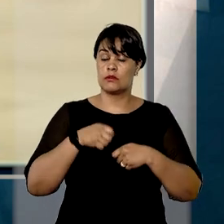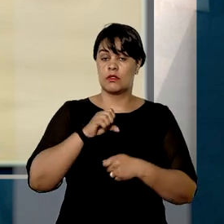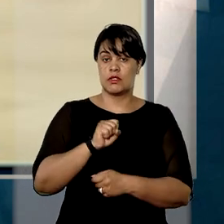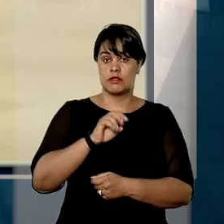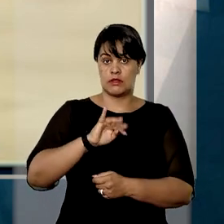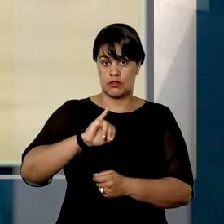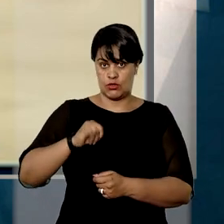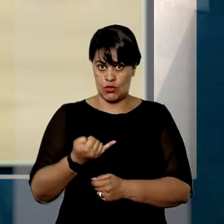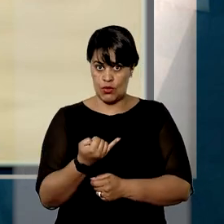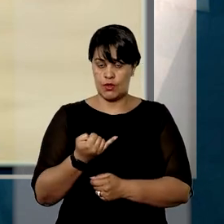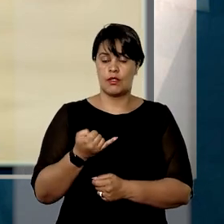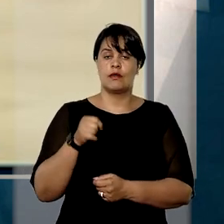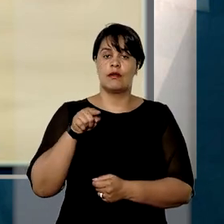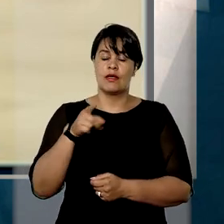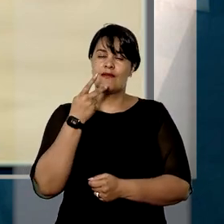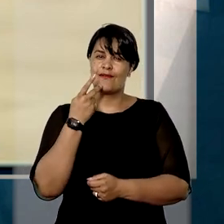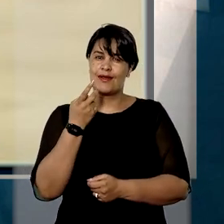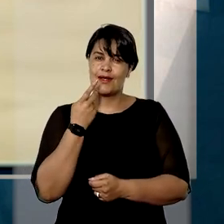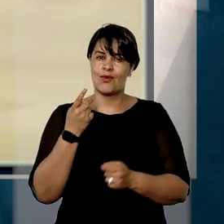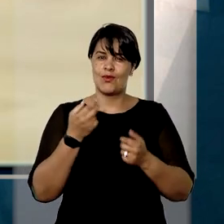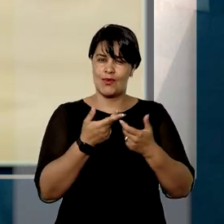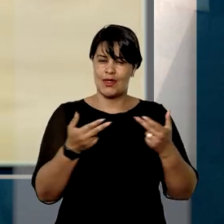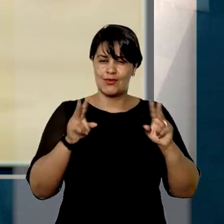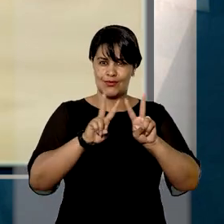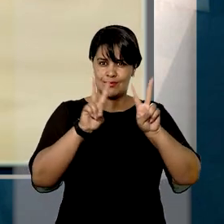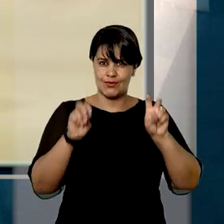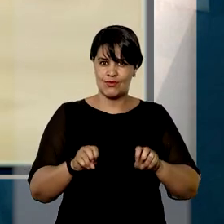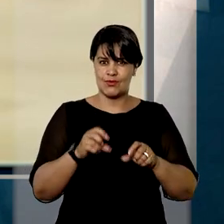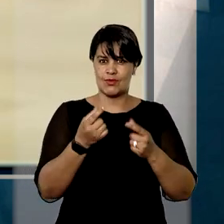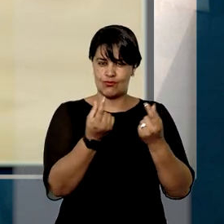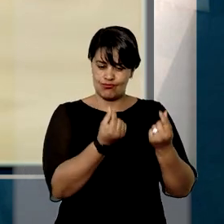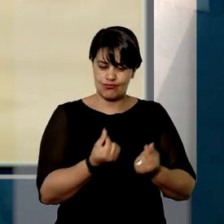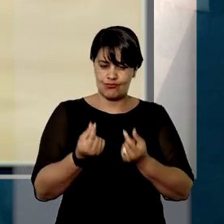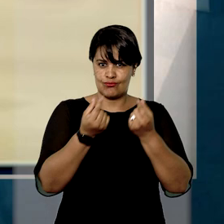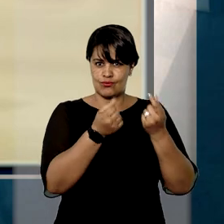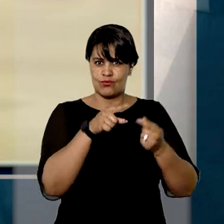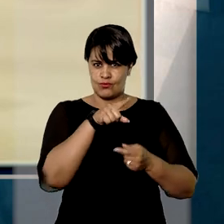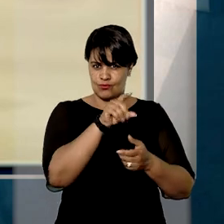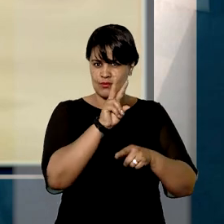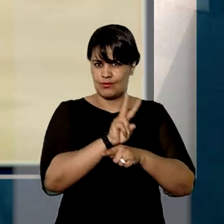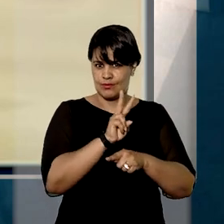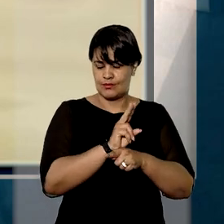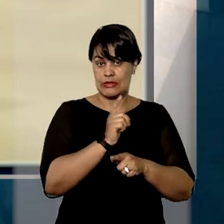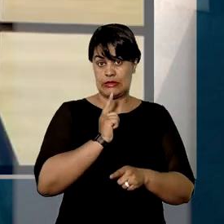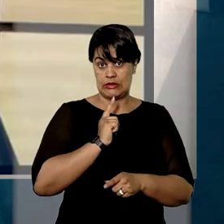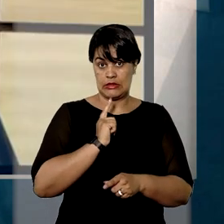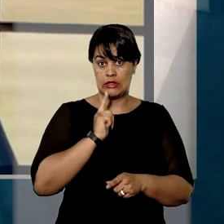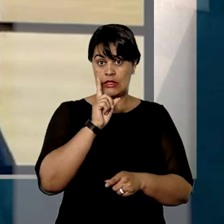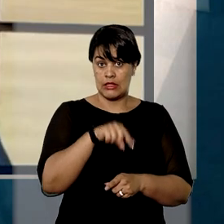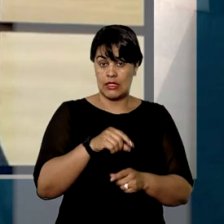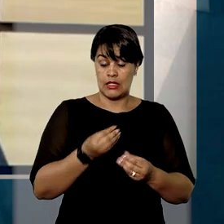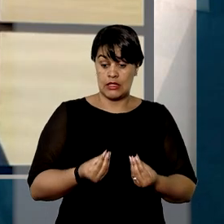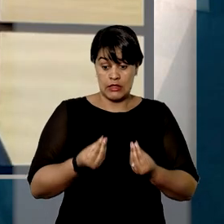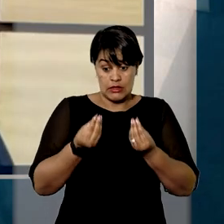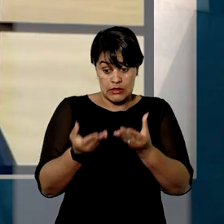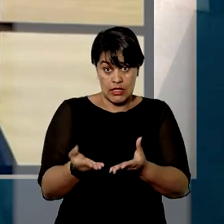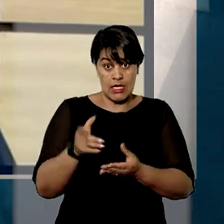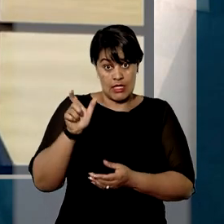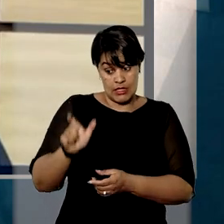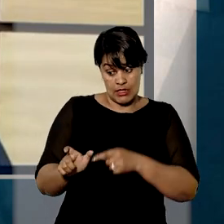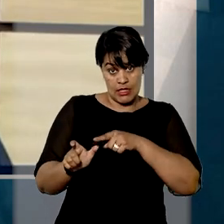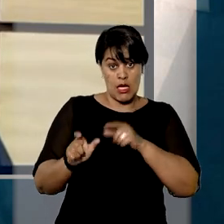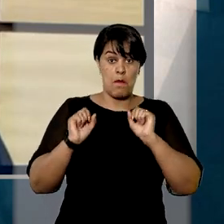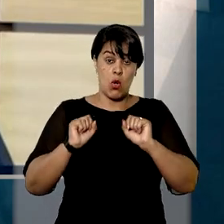Luiz Felipe Salomão, a especial natureza dos créditos alimentares e dos valores que eles resguardam atribuiu ao